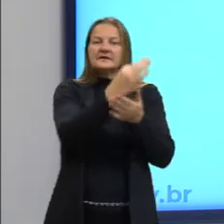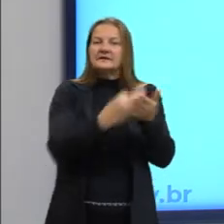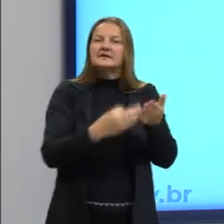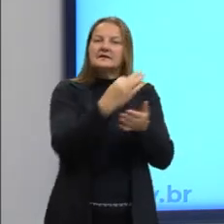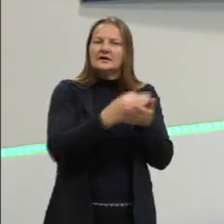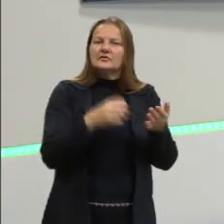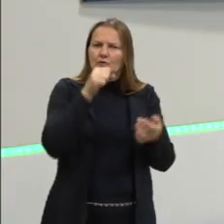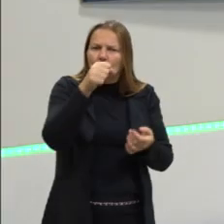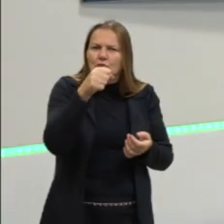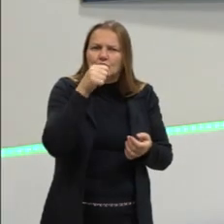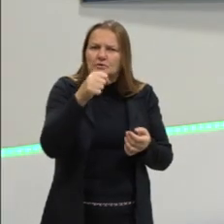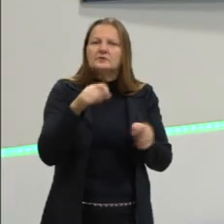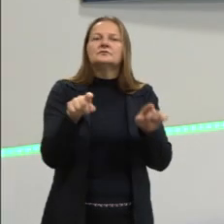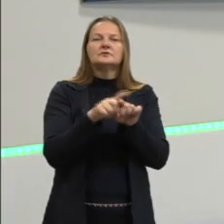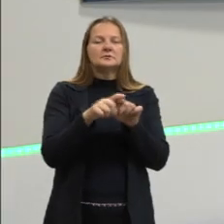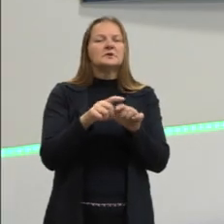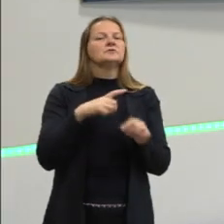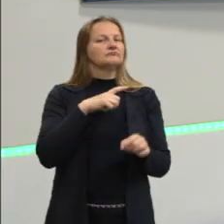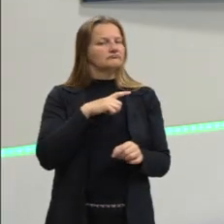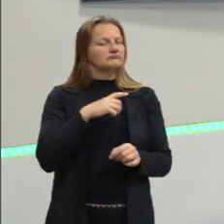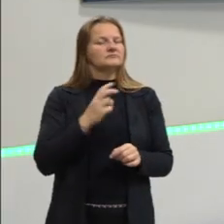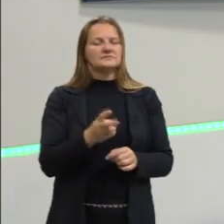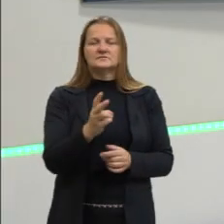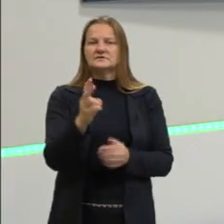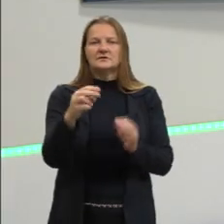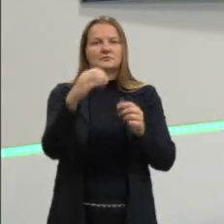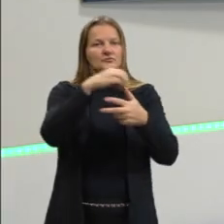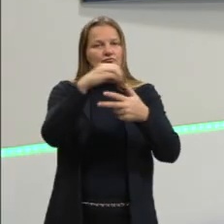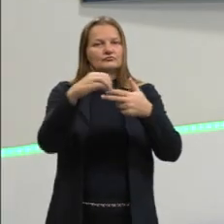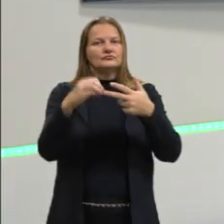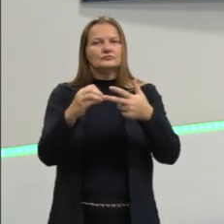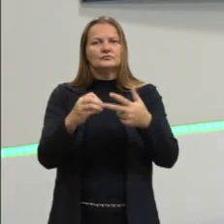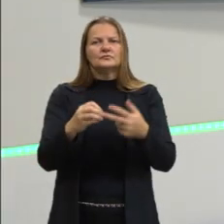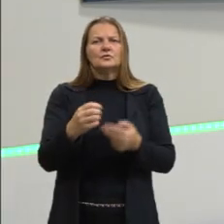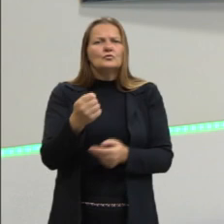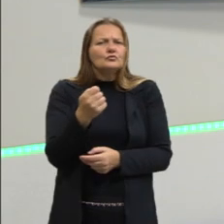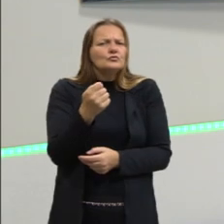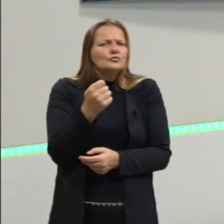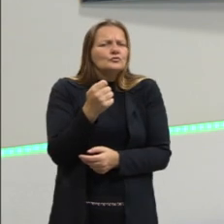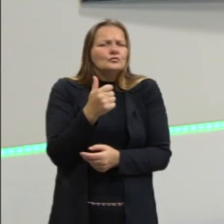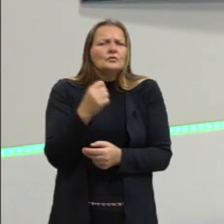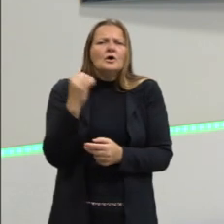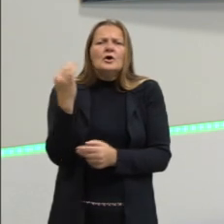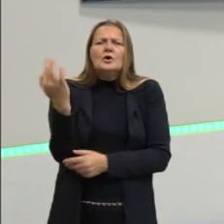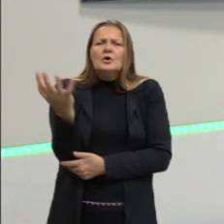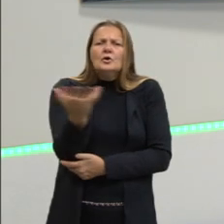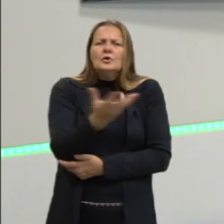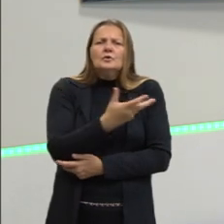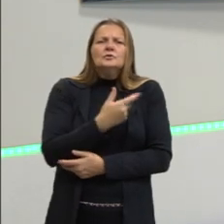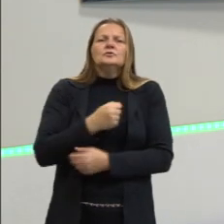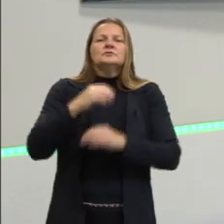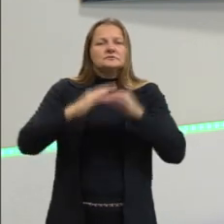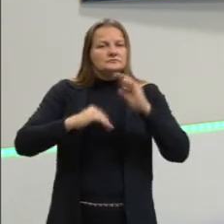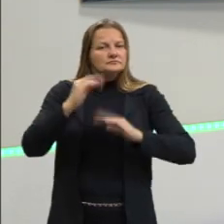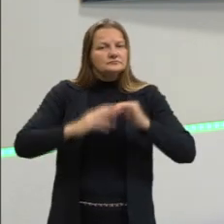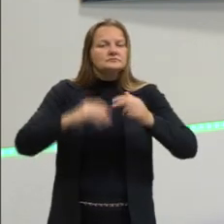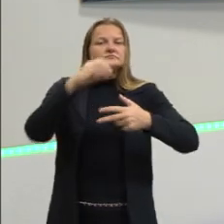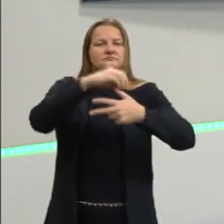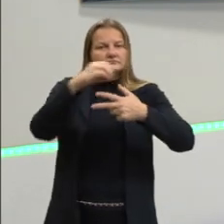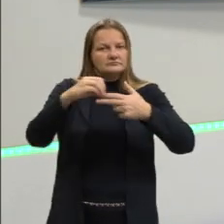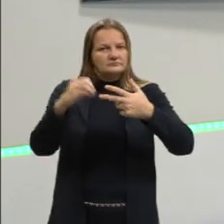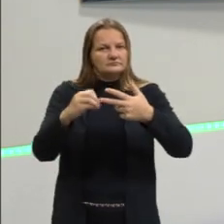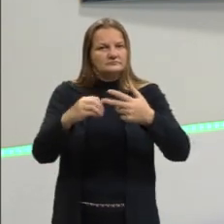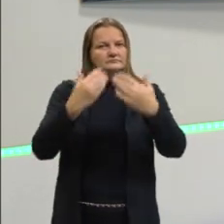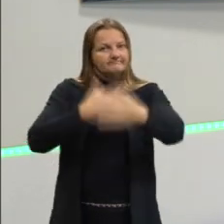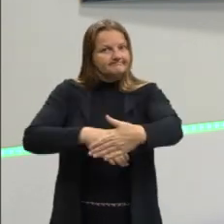jornalístico, também tem se apresentado em todas as aplicações das provas